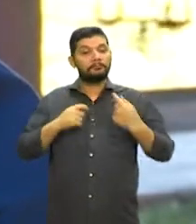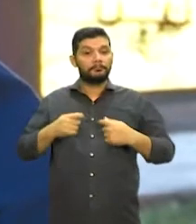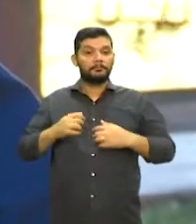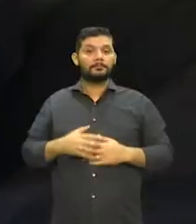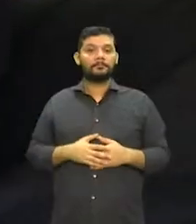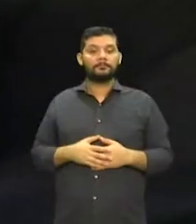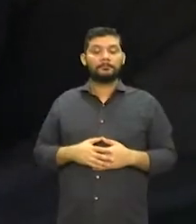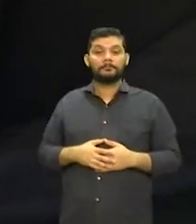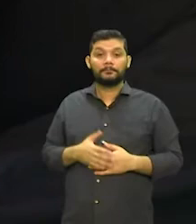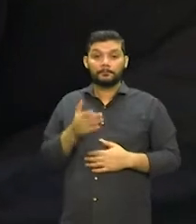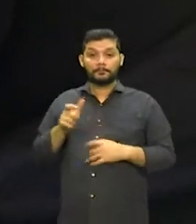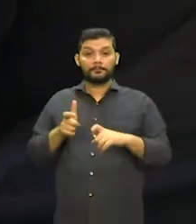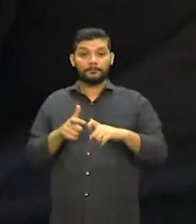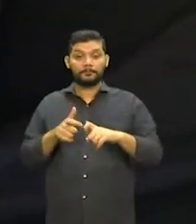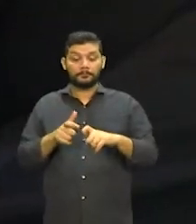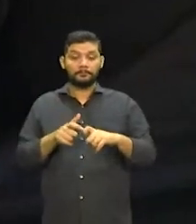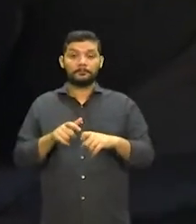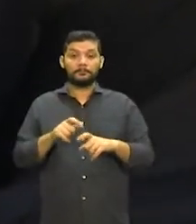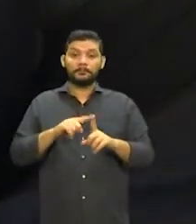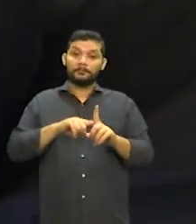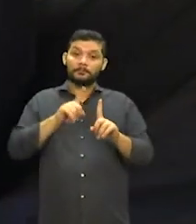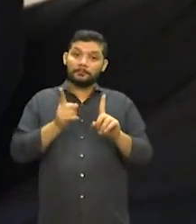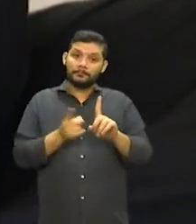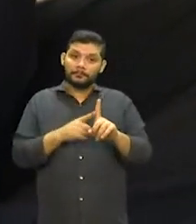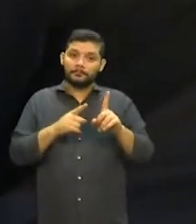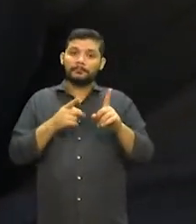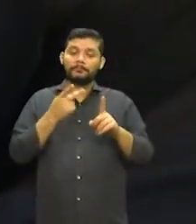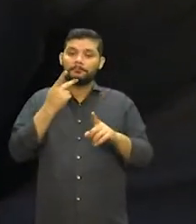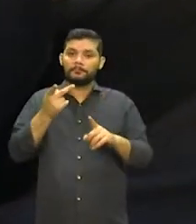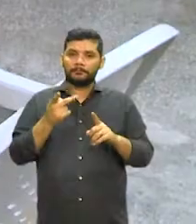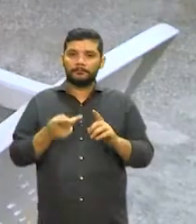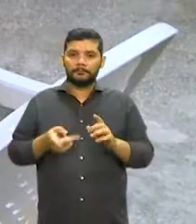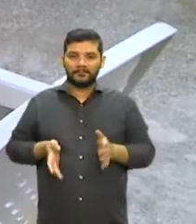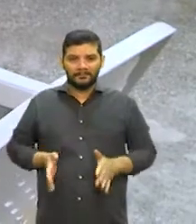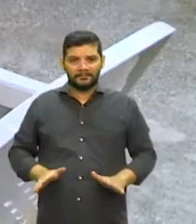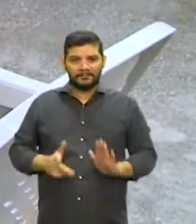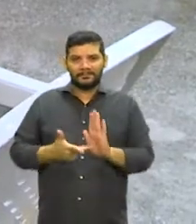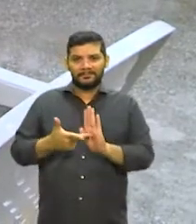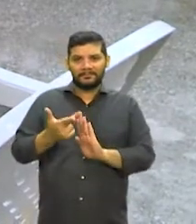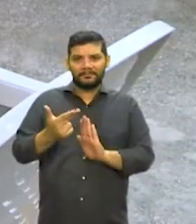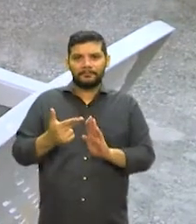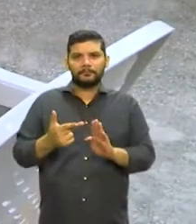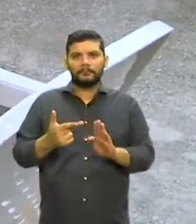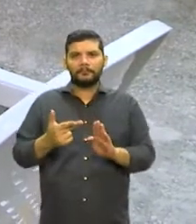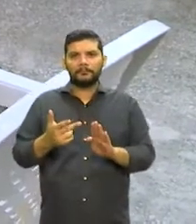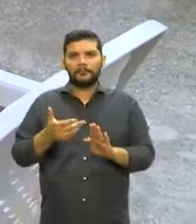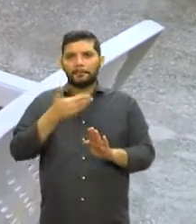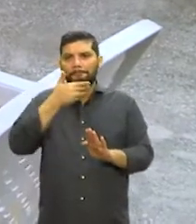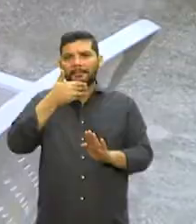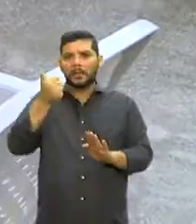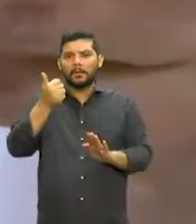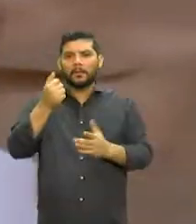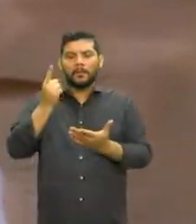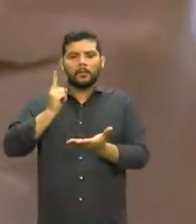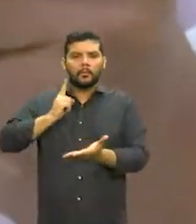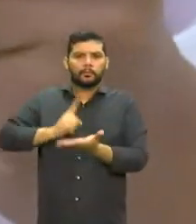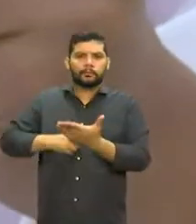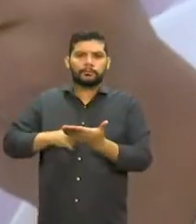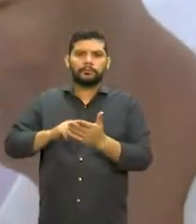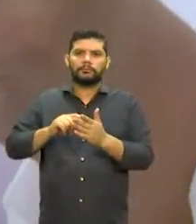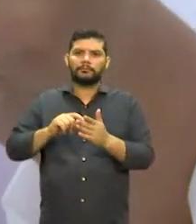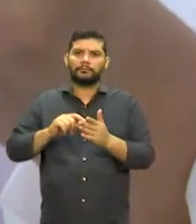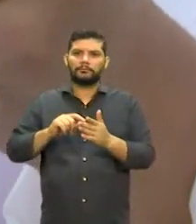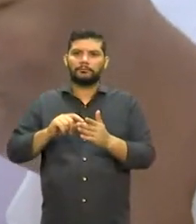recomenda ainda que as gestantes procurem o obstetra para saber a melhor forma para agendar a vacinação. Isso